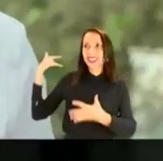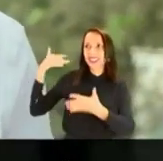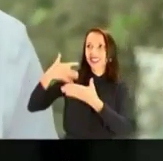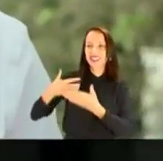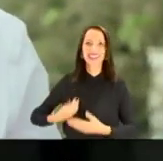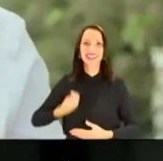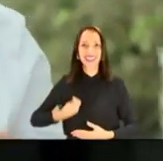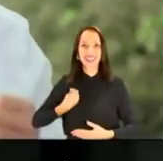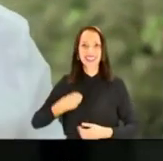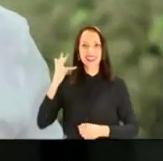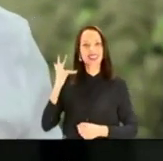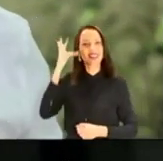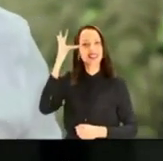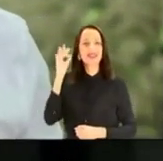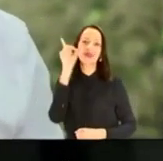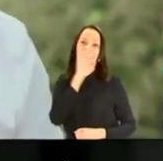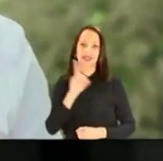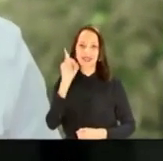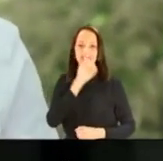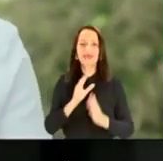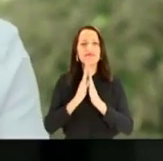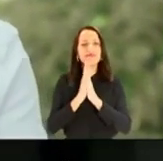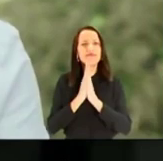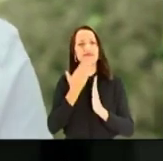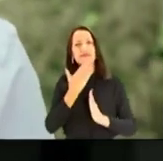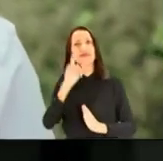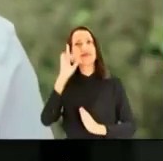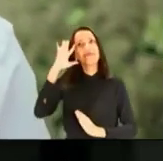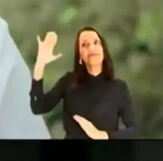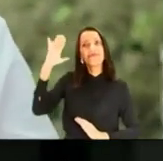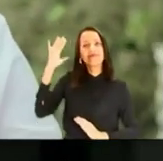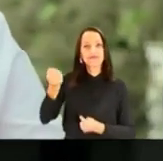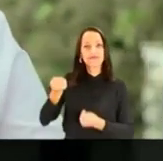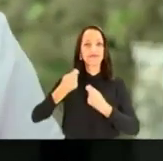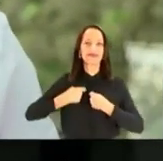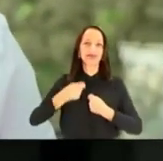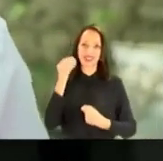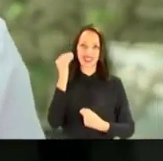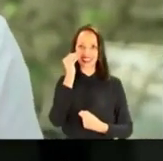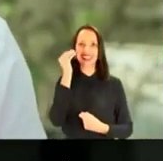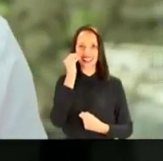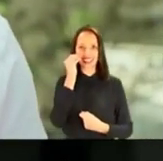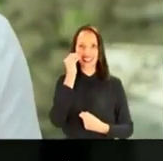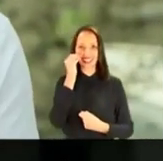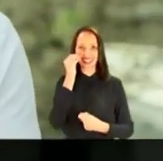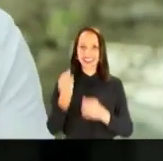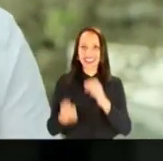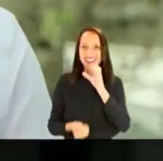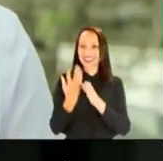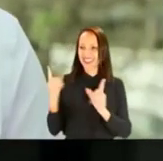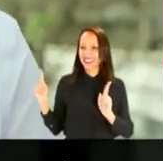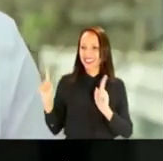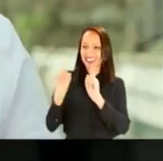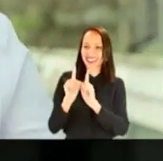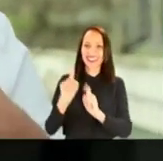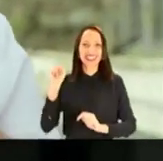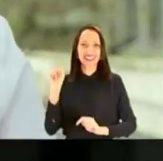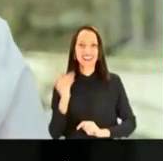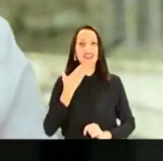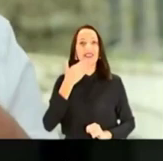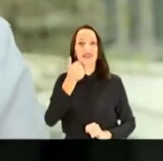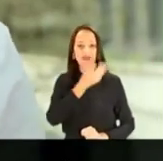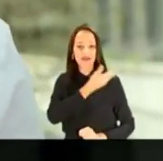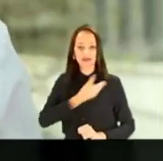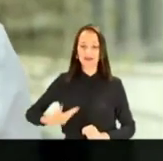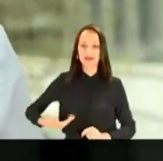história de vida. E no próximo domingo eu peço que você reflita e me dê a oportunidade de fazer ao lado da Marta o